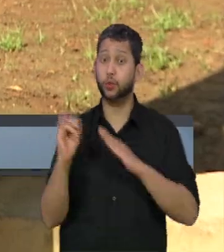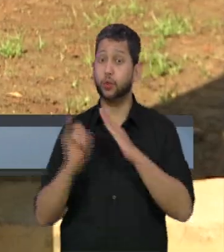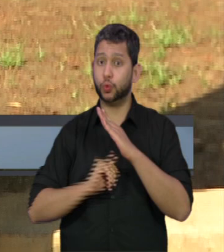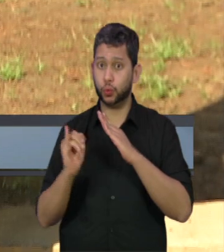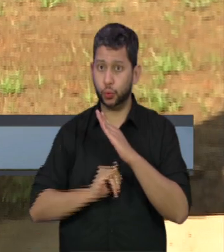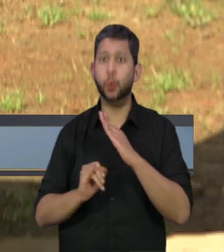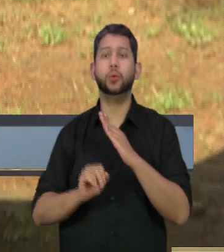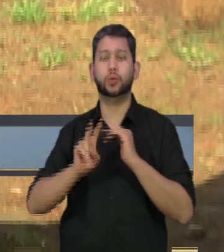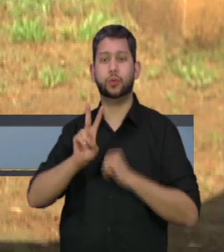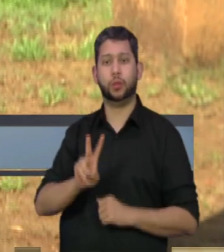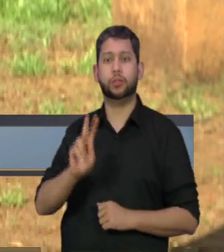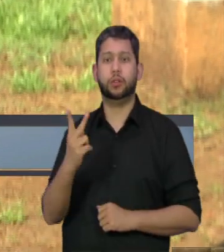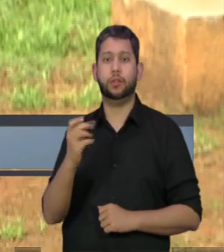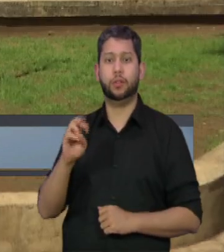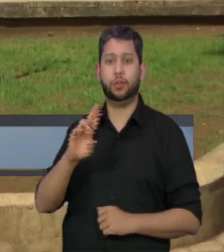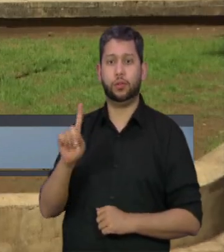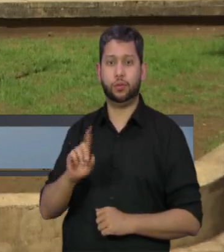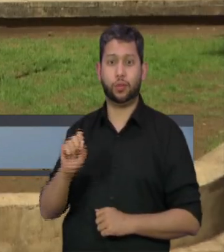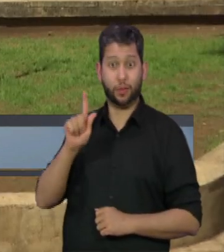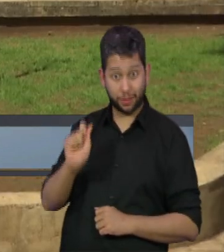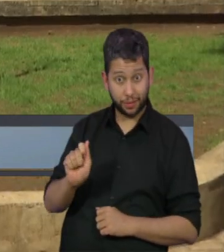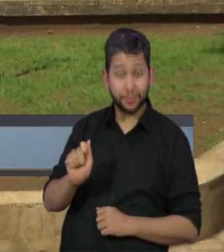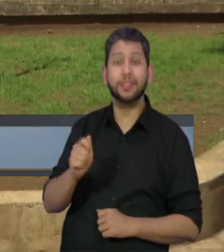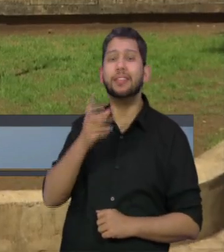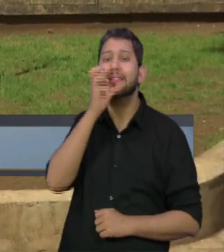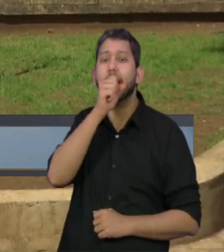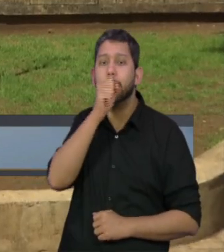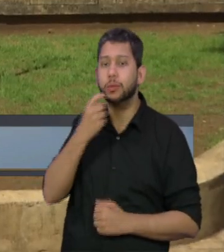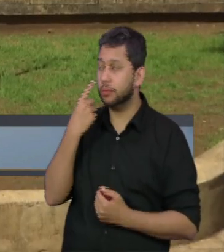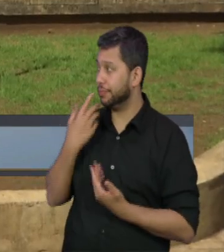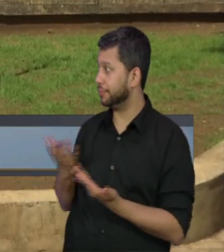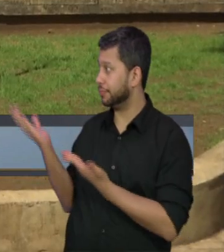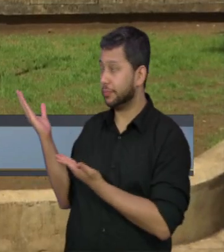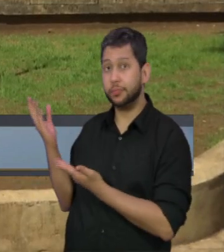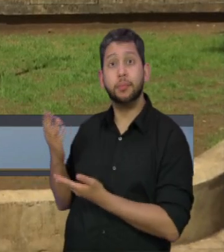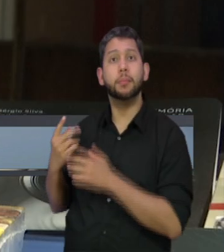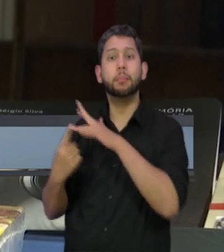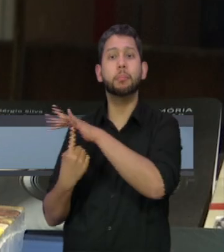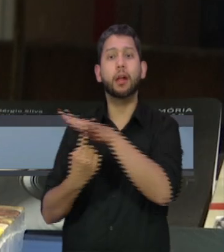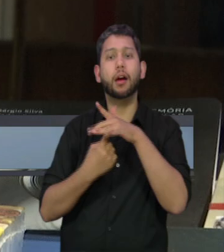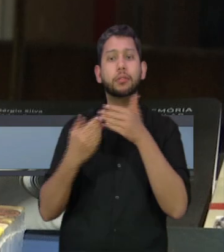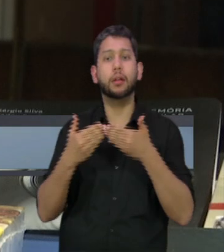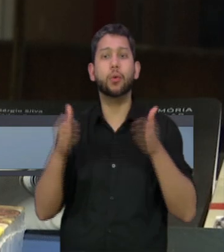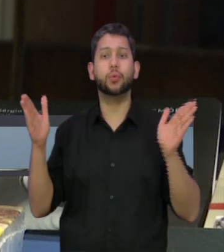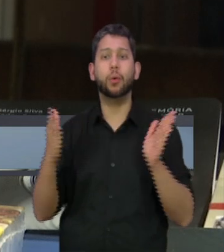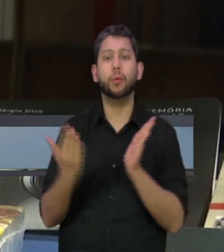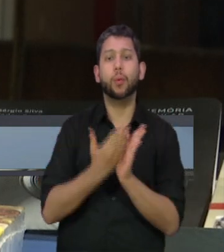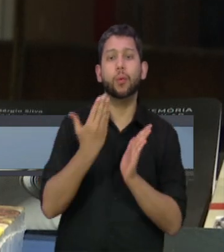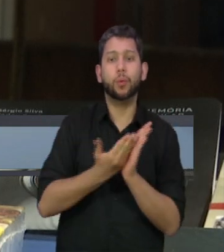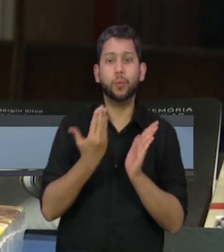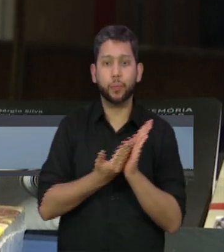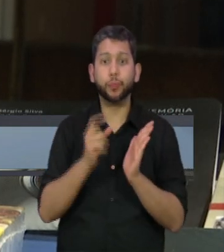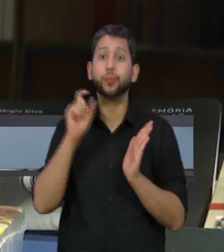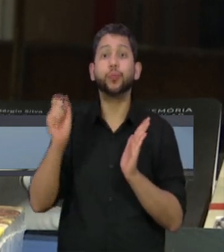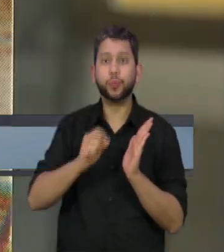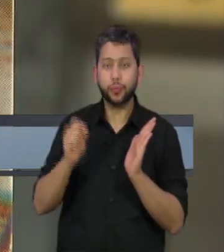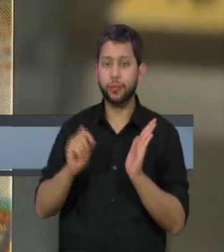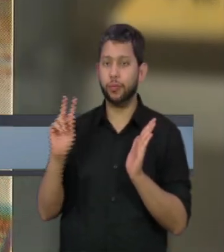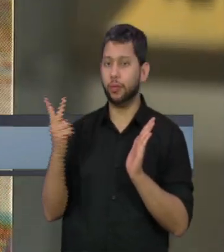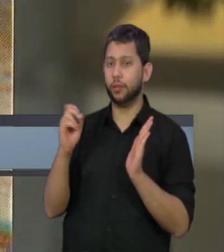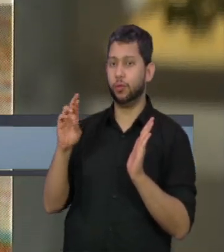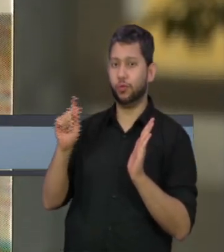lançou no sábado, na praça que leva o nome do jornalista, em São Paulo, a sétima edição do livro Dossier Herzog,